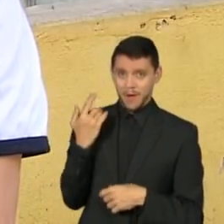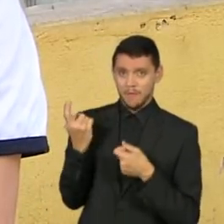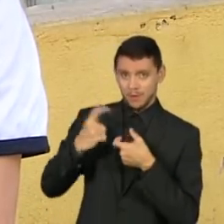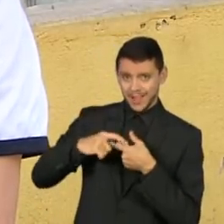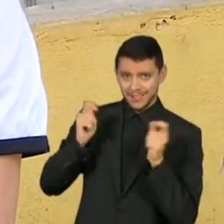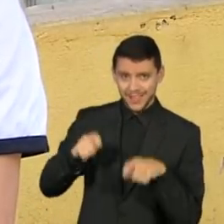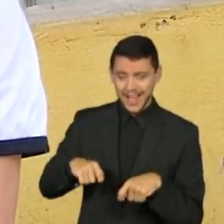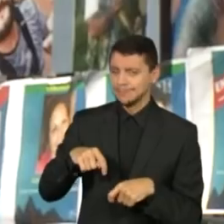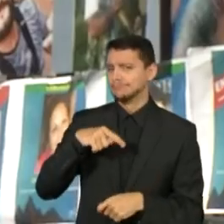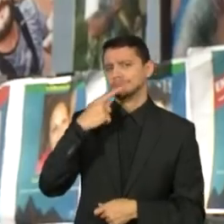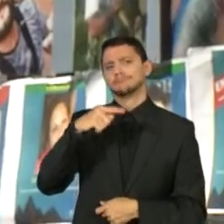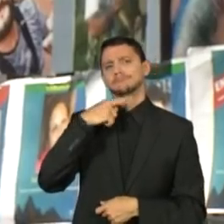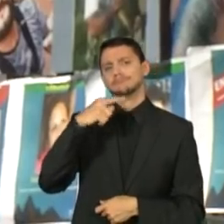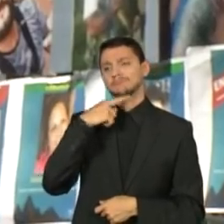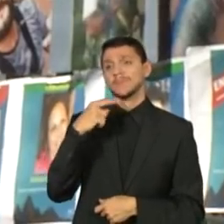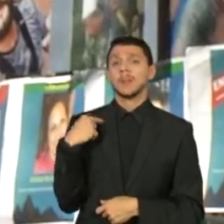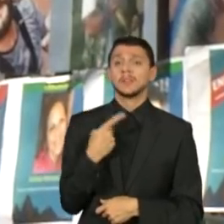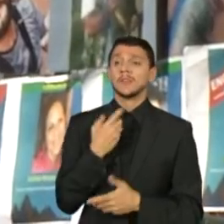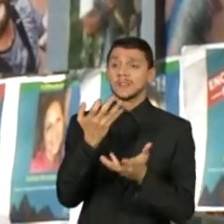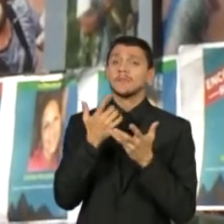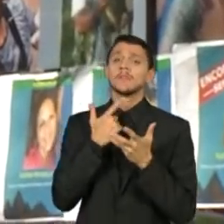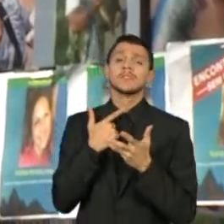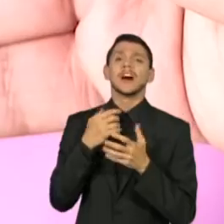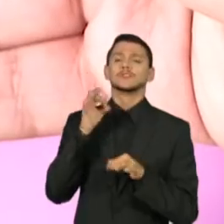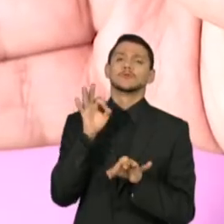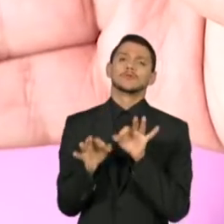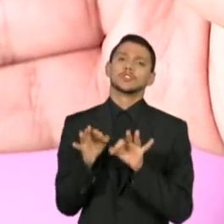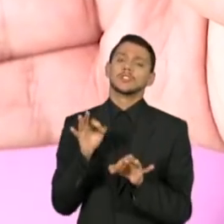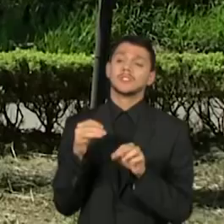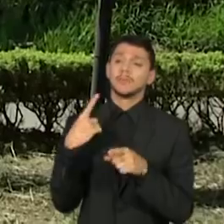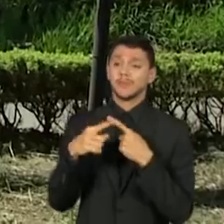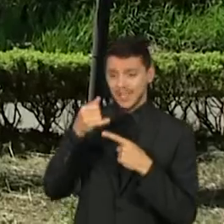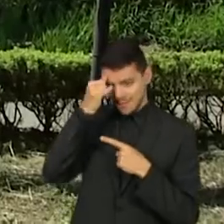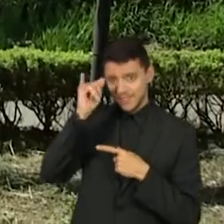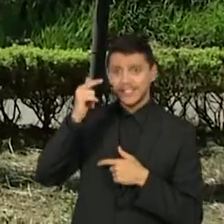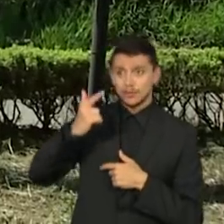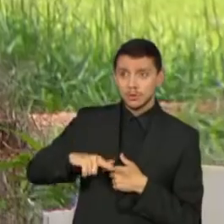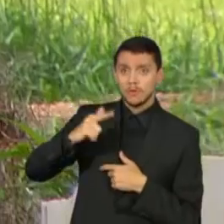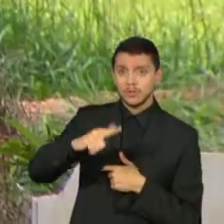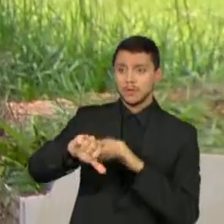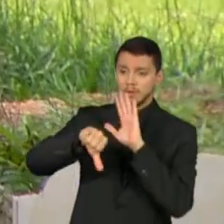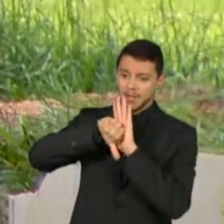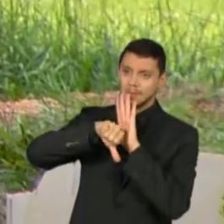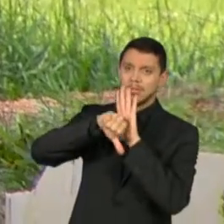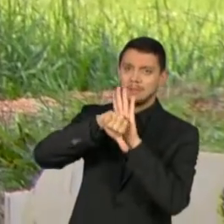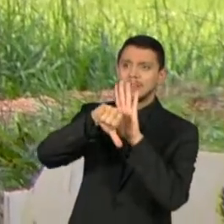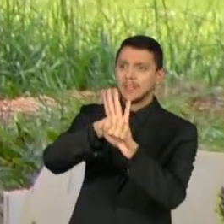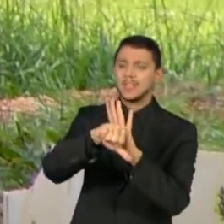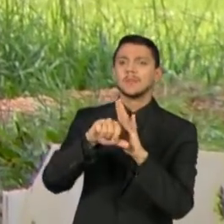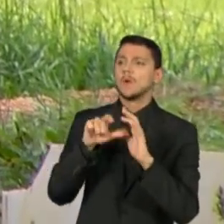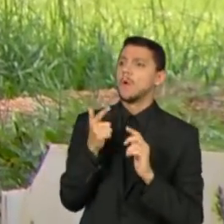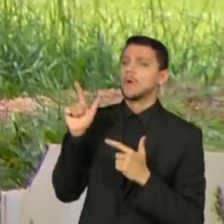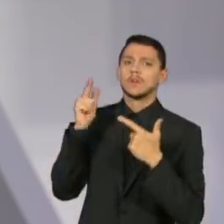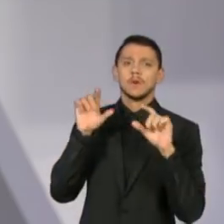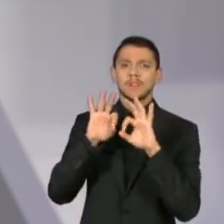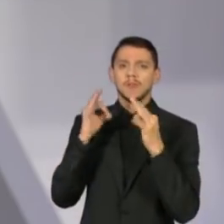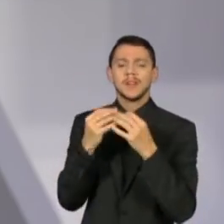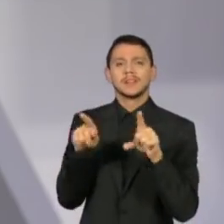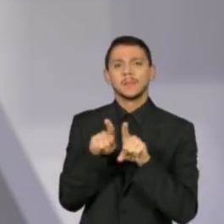até mesmo a não repetição do crime, para que mais famílias não passem pelo que nós estamos passando.